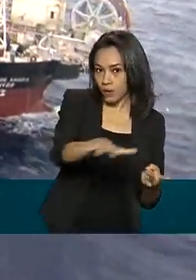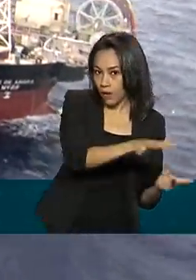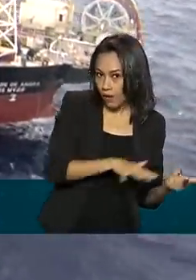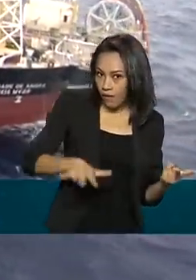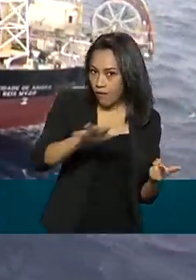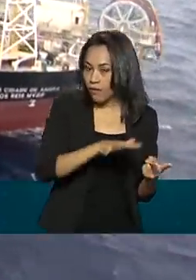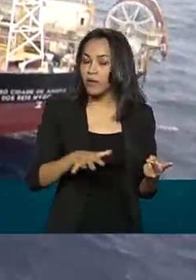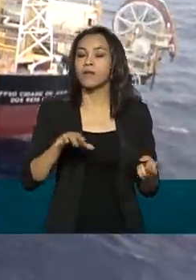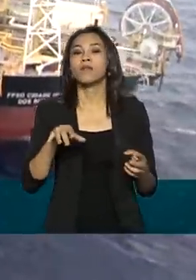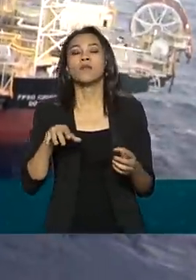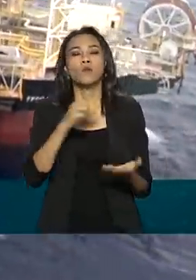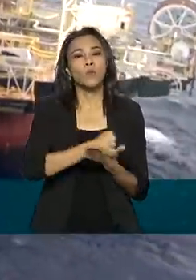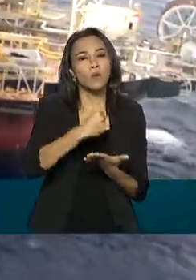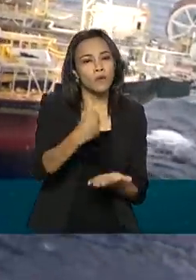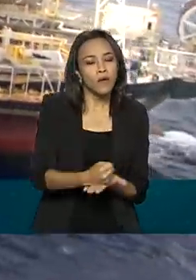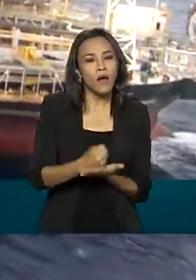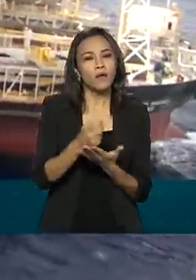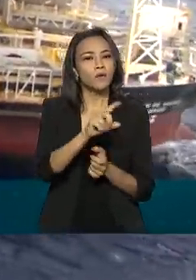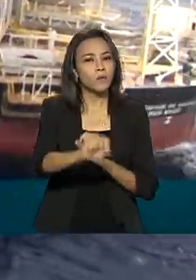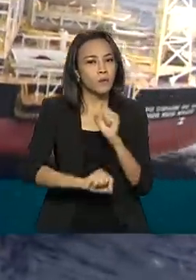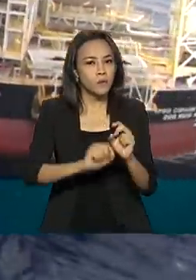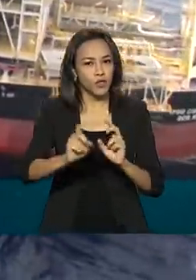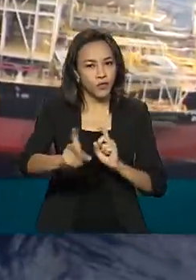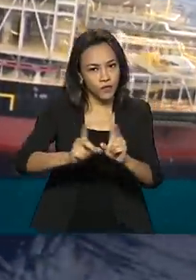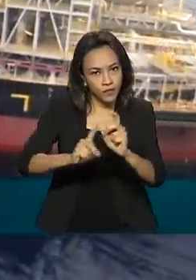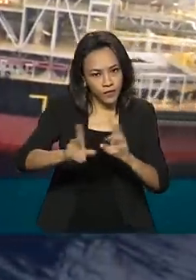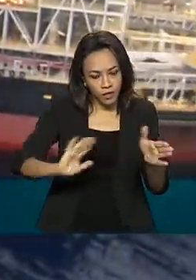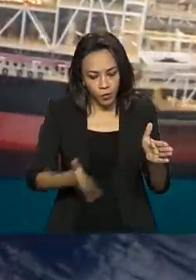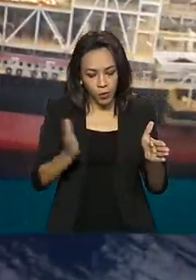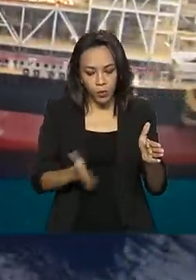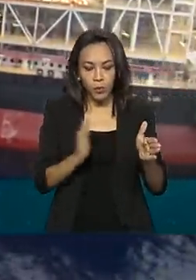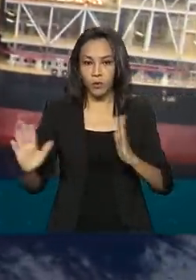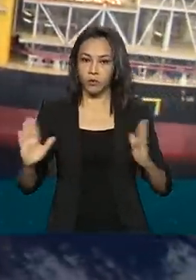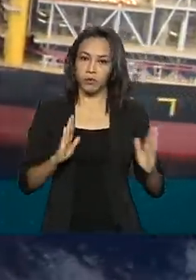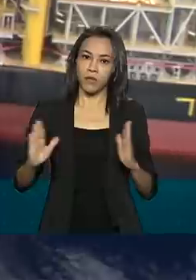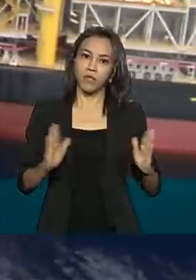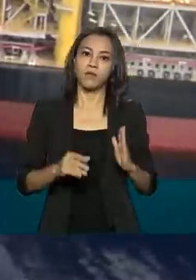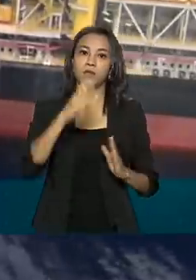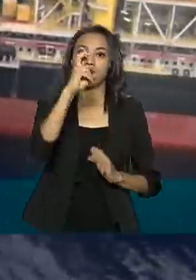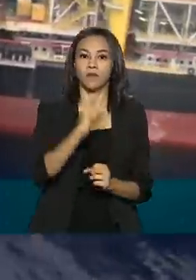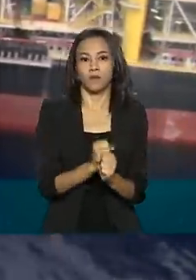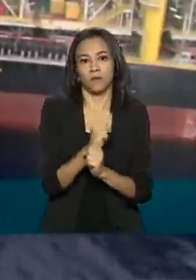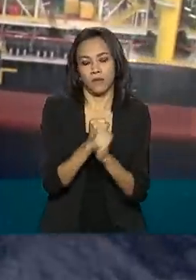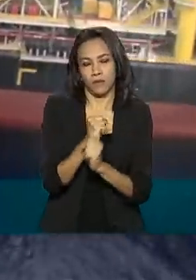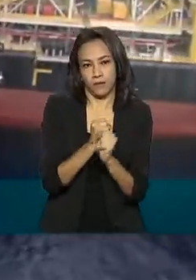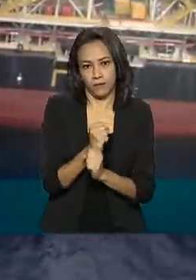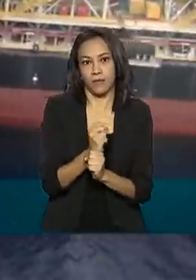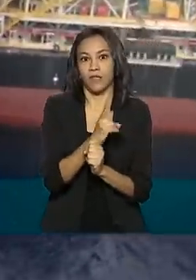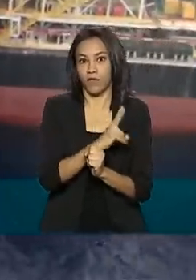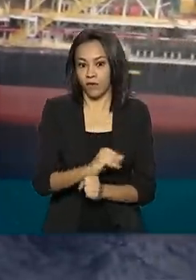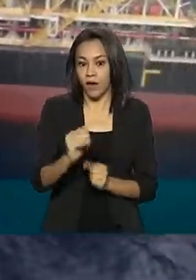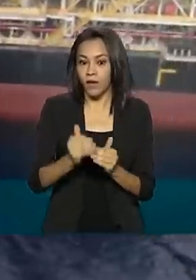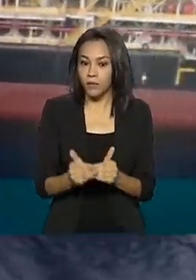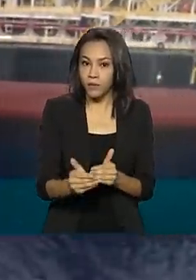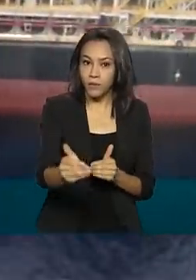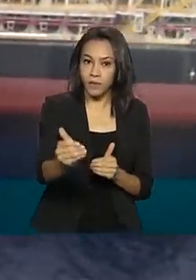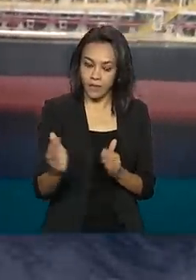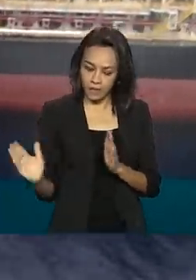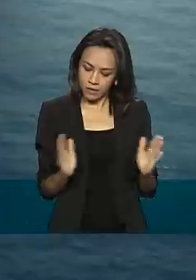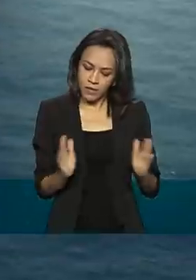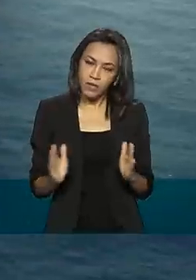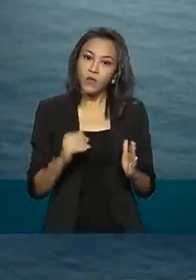de Mero. Os contratos de comercialização e produção têm vigência de até cinco anos e devem gerar no período